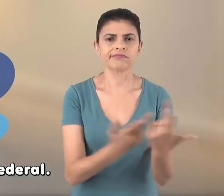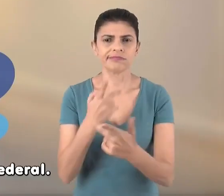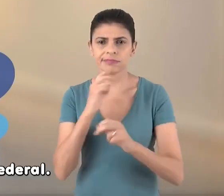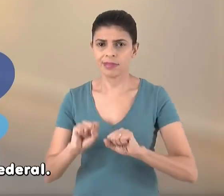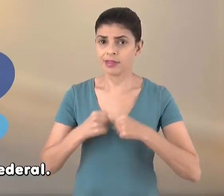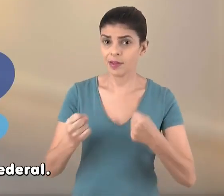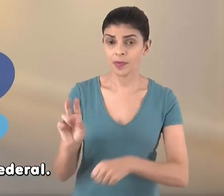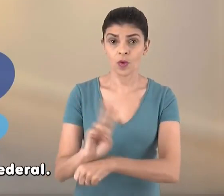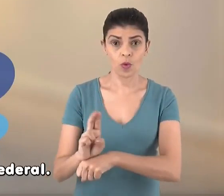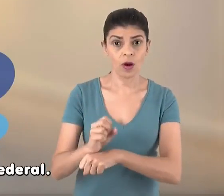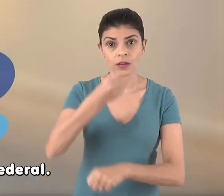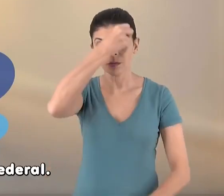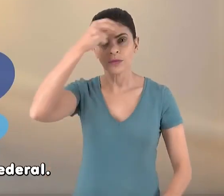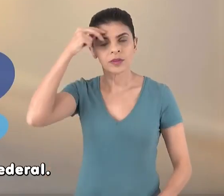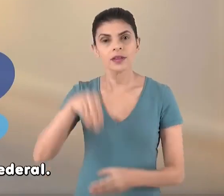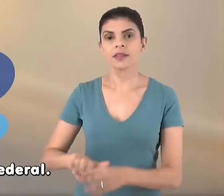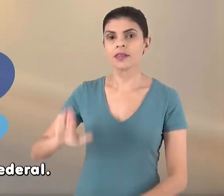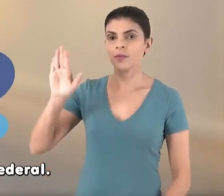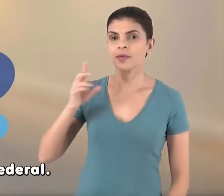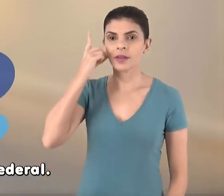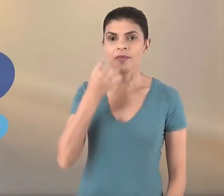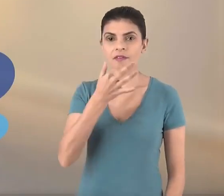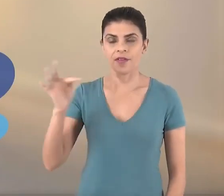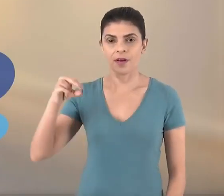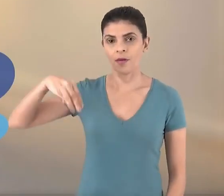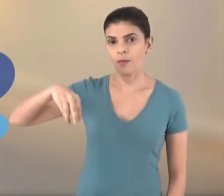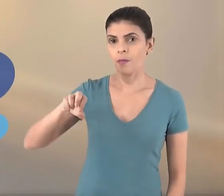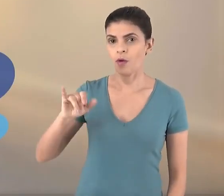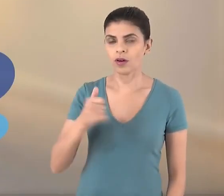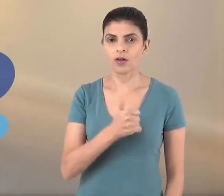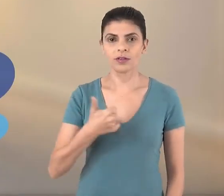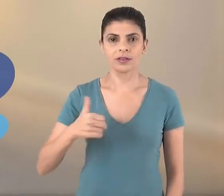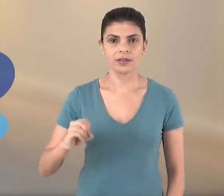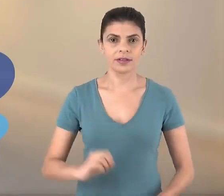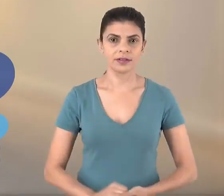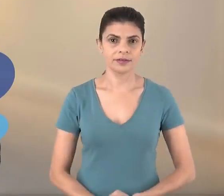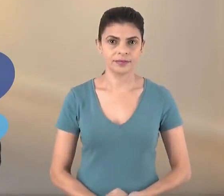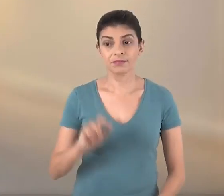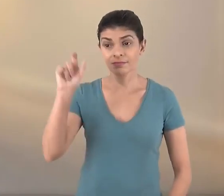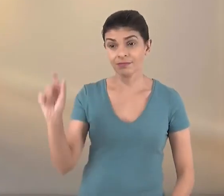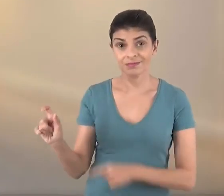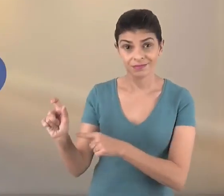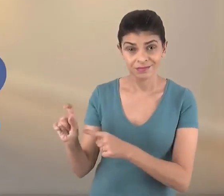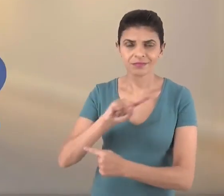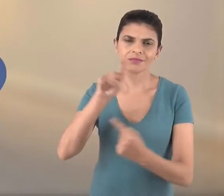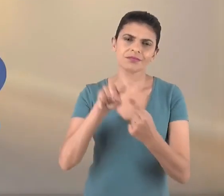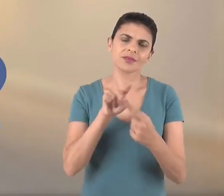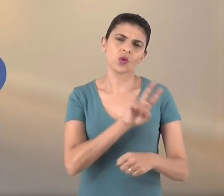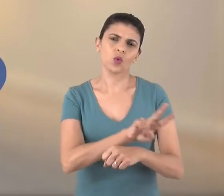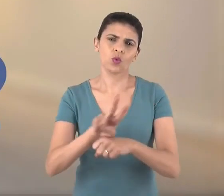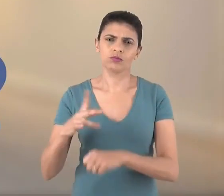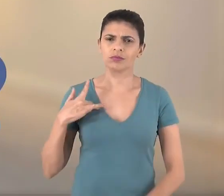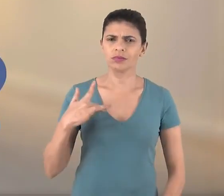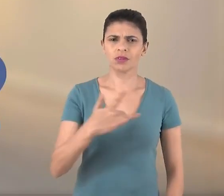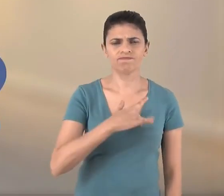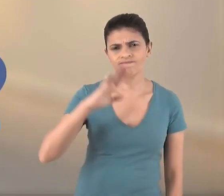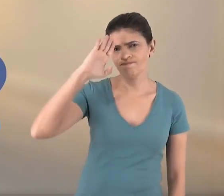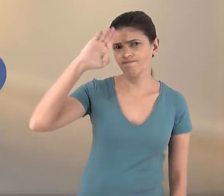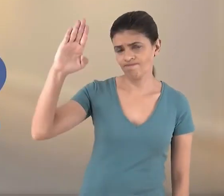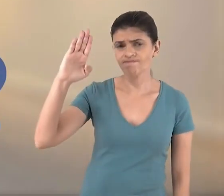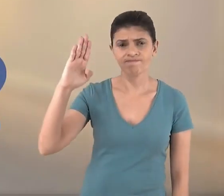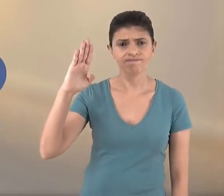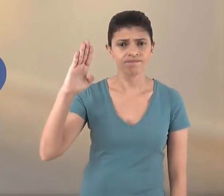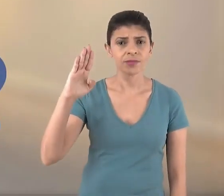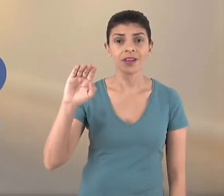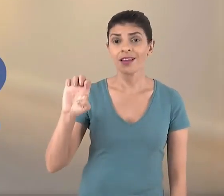defendida. Sou guarda municipal e candidata a deputada federal, Mônica Paula, 1110. Minha missão é cuidar. Saúde em primeiro